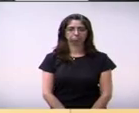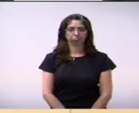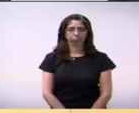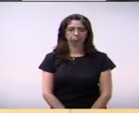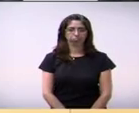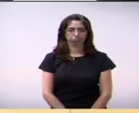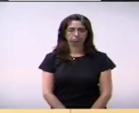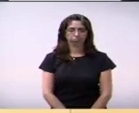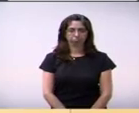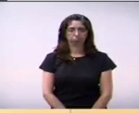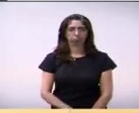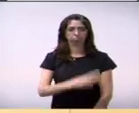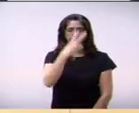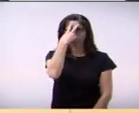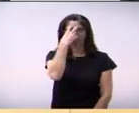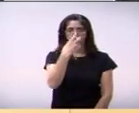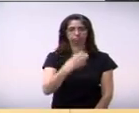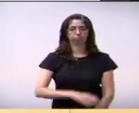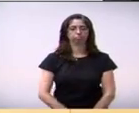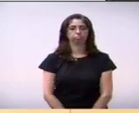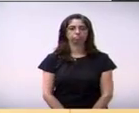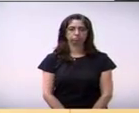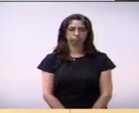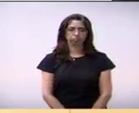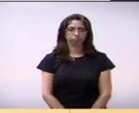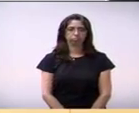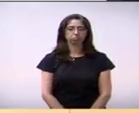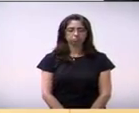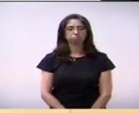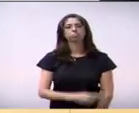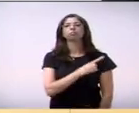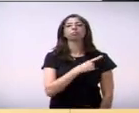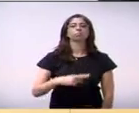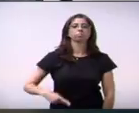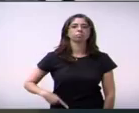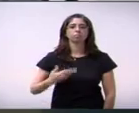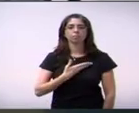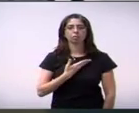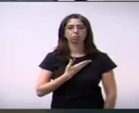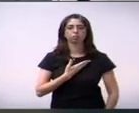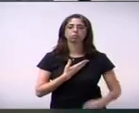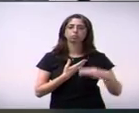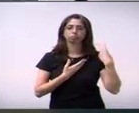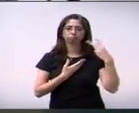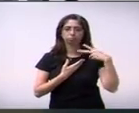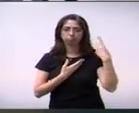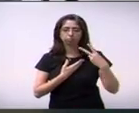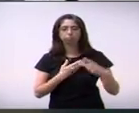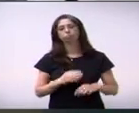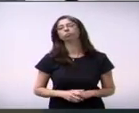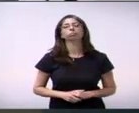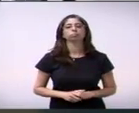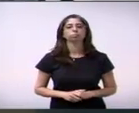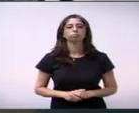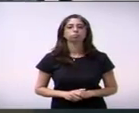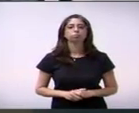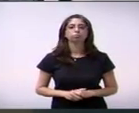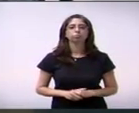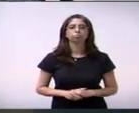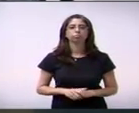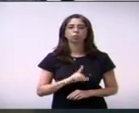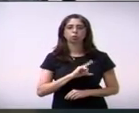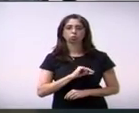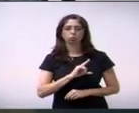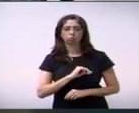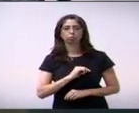Com a palavra o vereador Fábio Aladão. Sr. Presidente, companheiros vereadores, então gostaria, como companheiro Custódio,